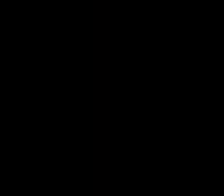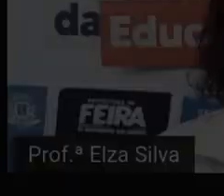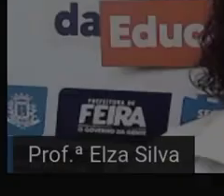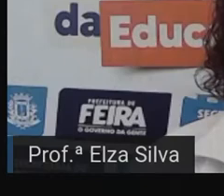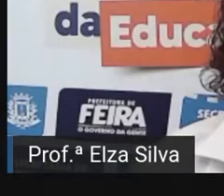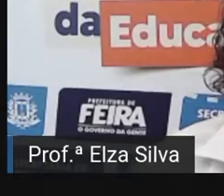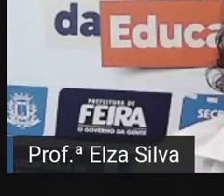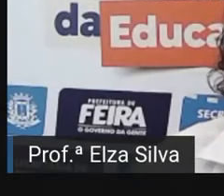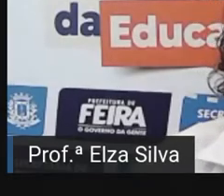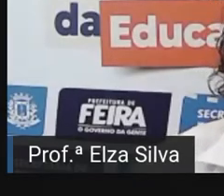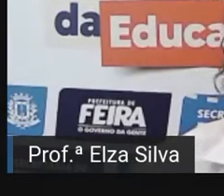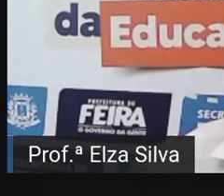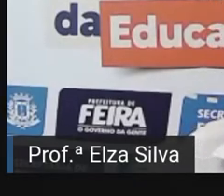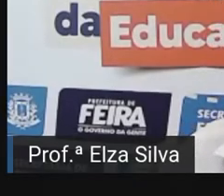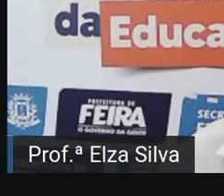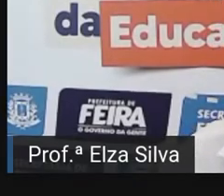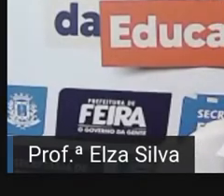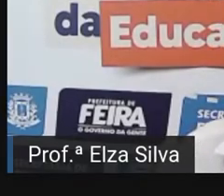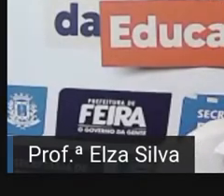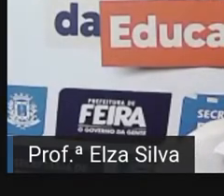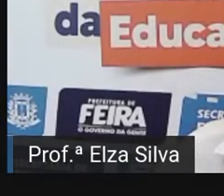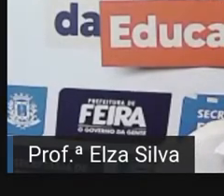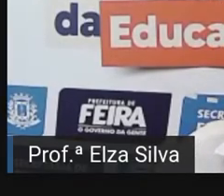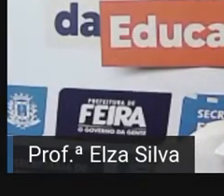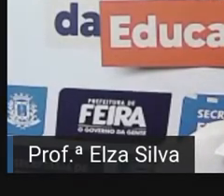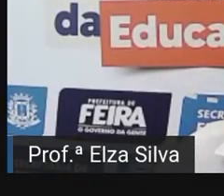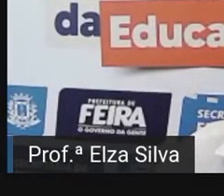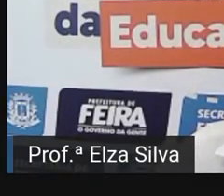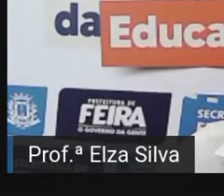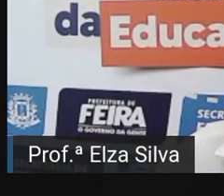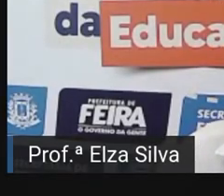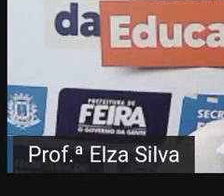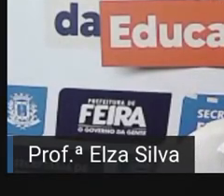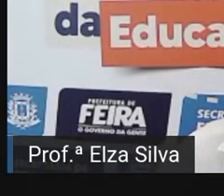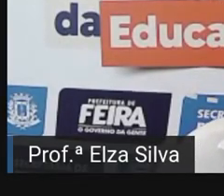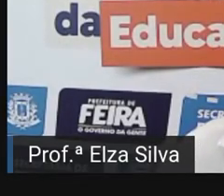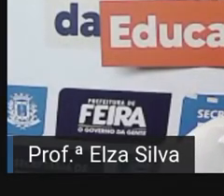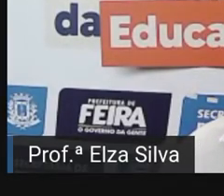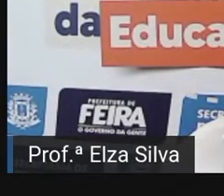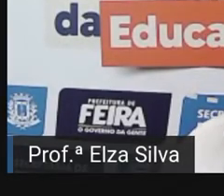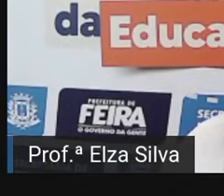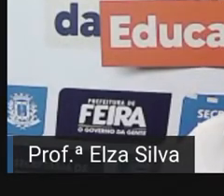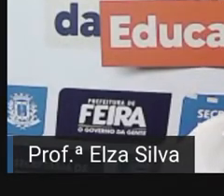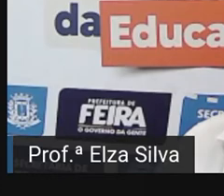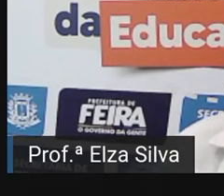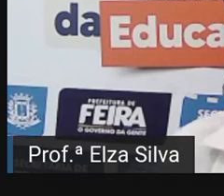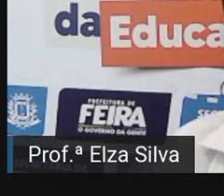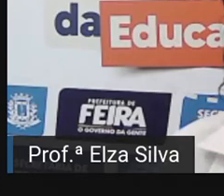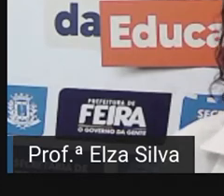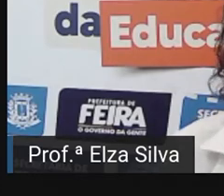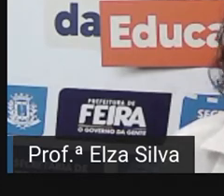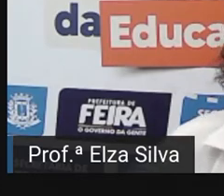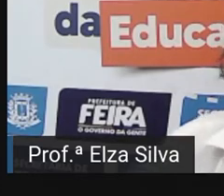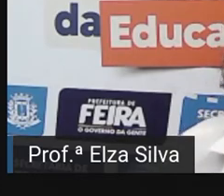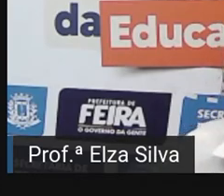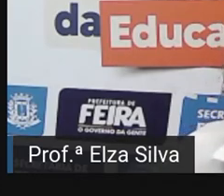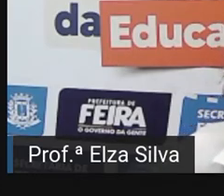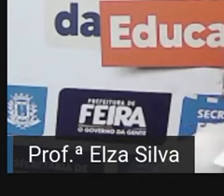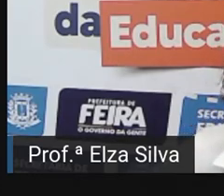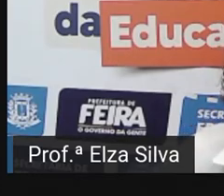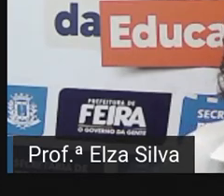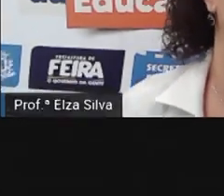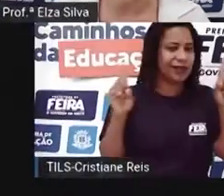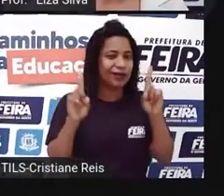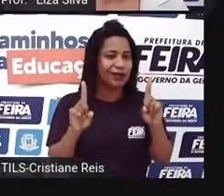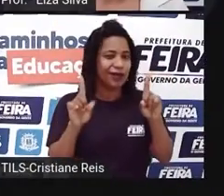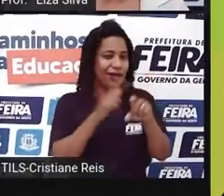E então, students, vocês observaram direitinho que a Mary se comportou como John ou foi totalmente